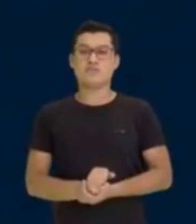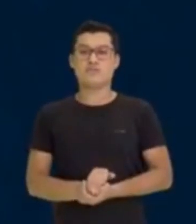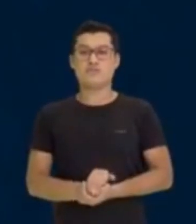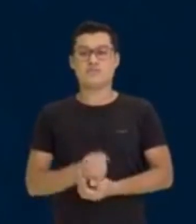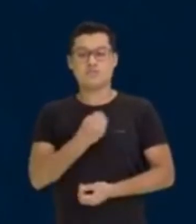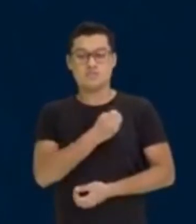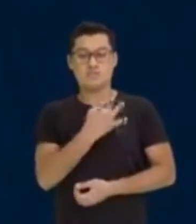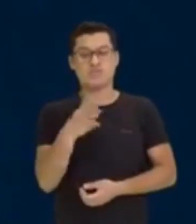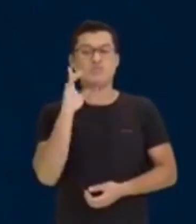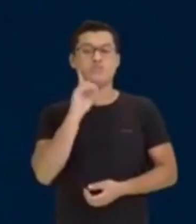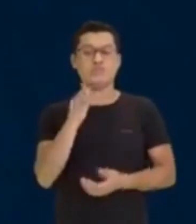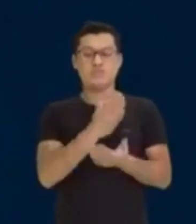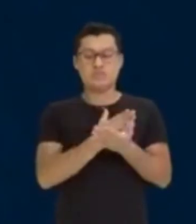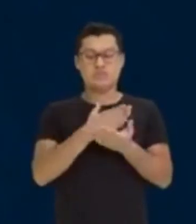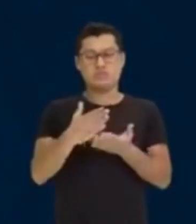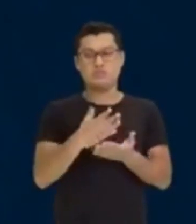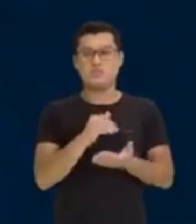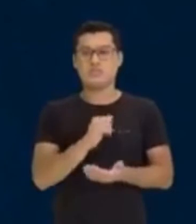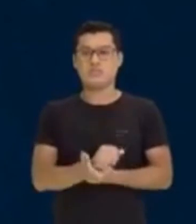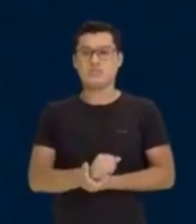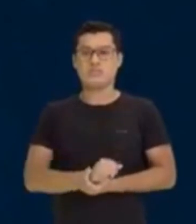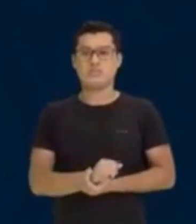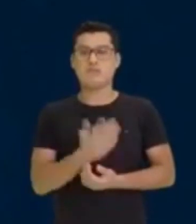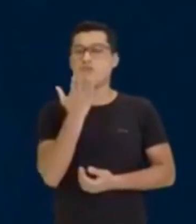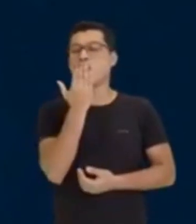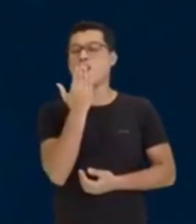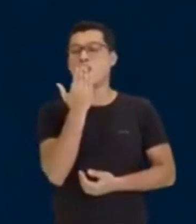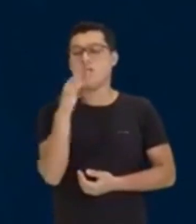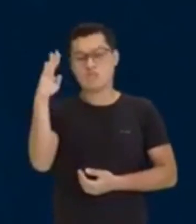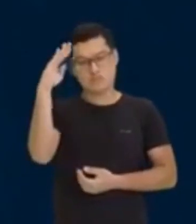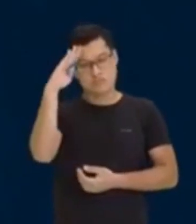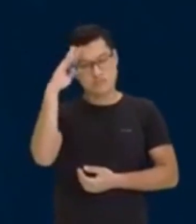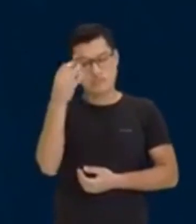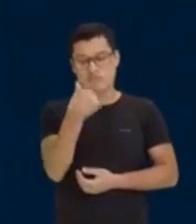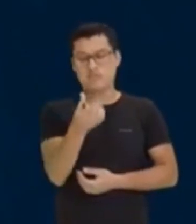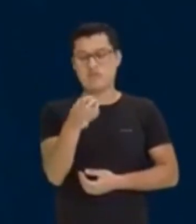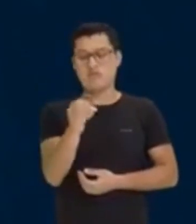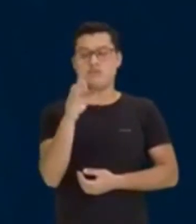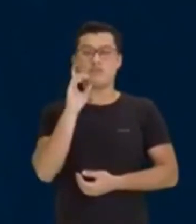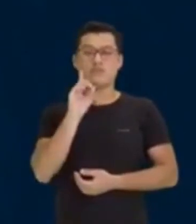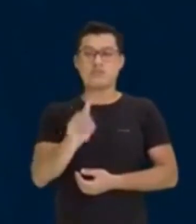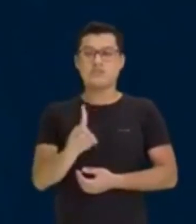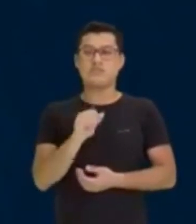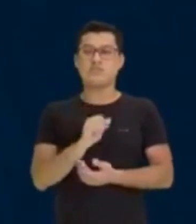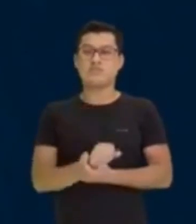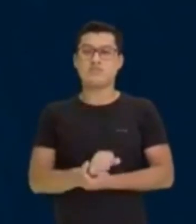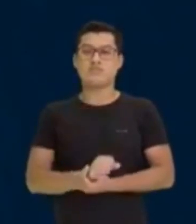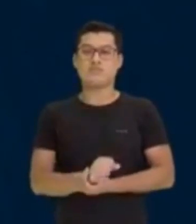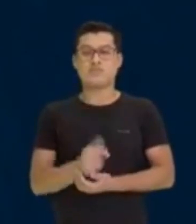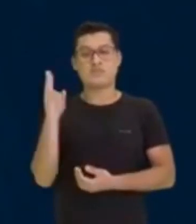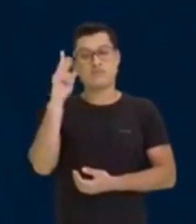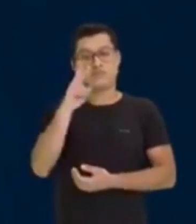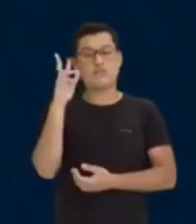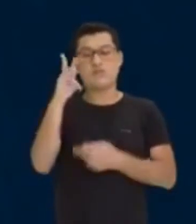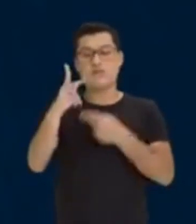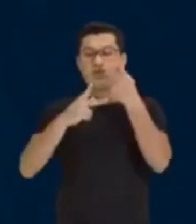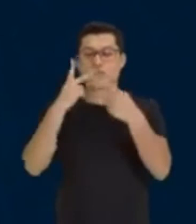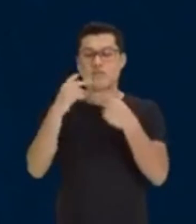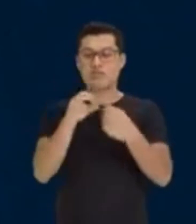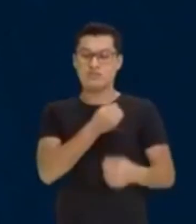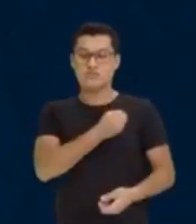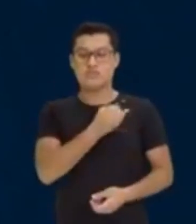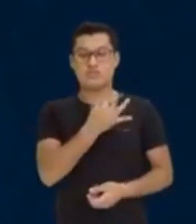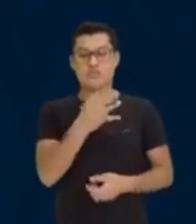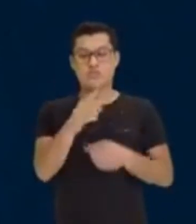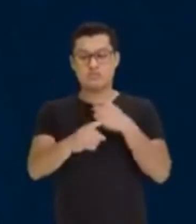Quantos dias, inicialmente, os 30 soldados comem o alimento? 60 dias. Pronto. Lembra o que eu te falei? Agora tu vai pegar esse número e